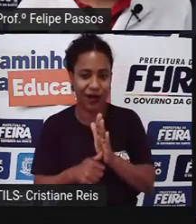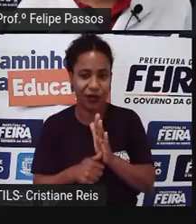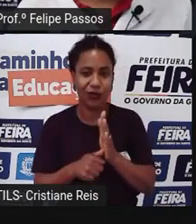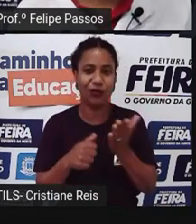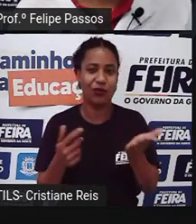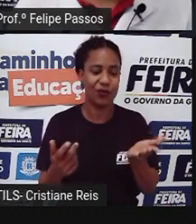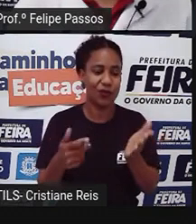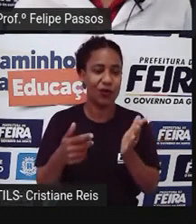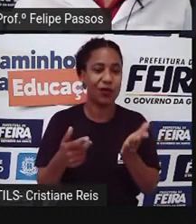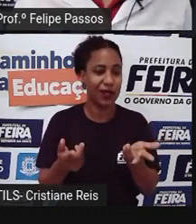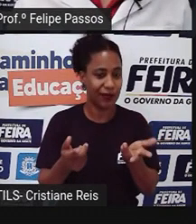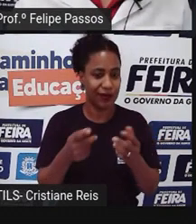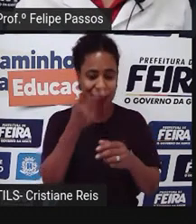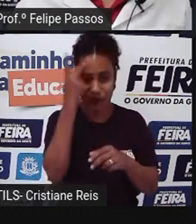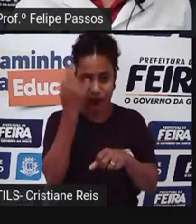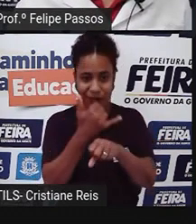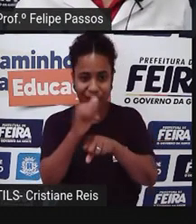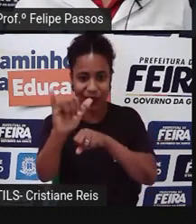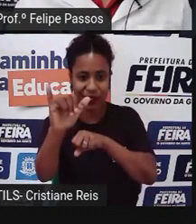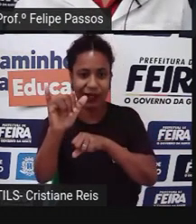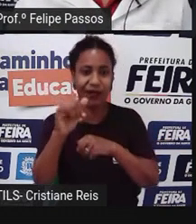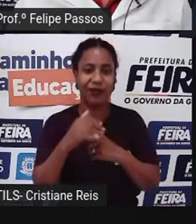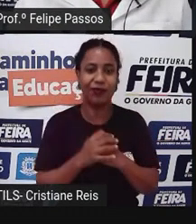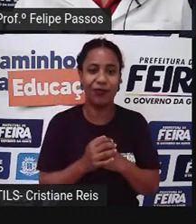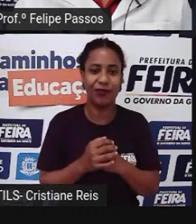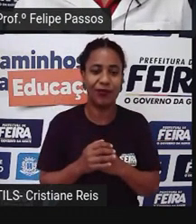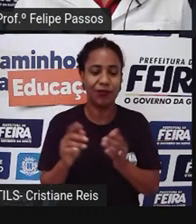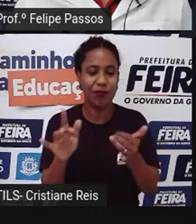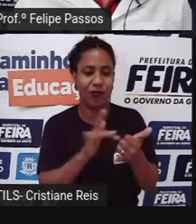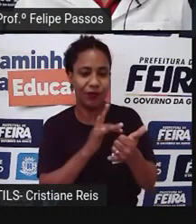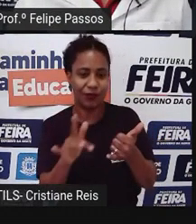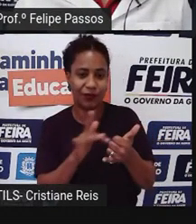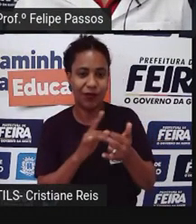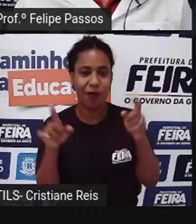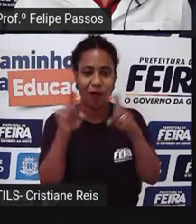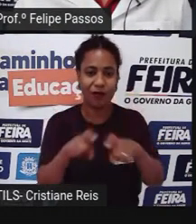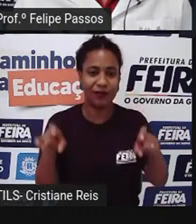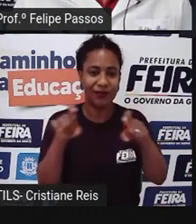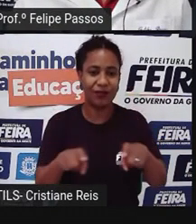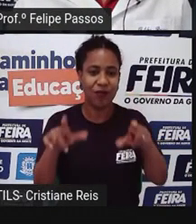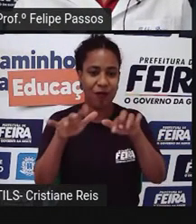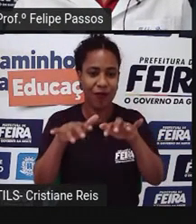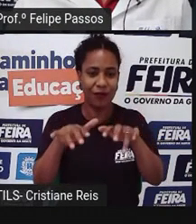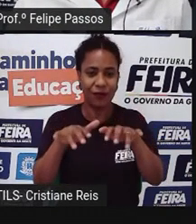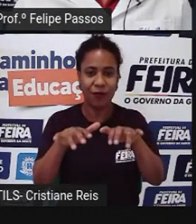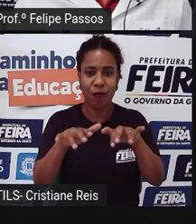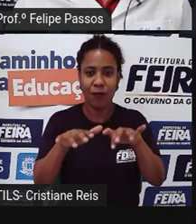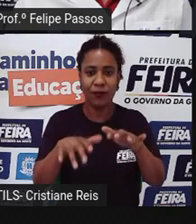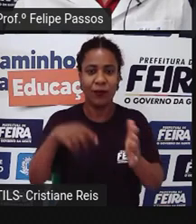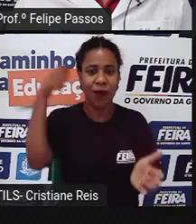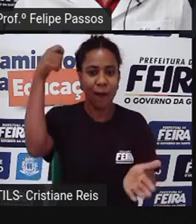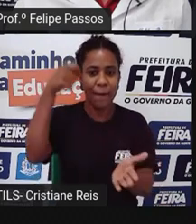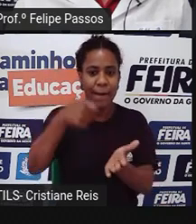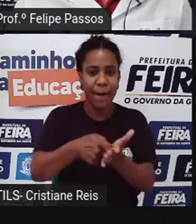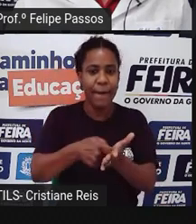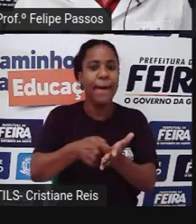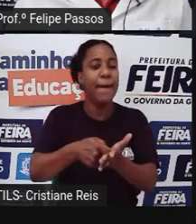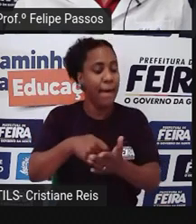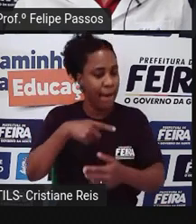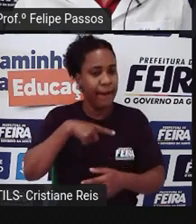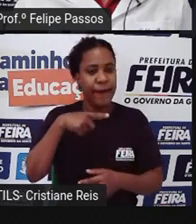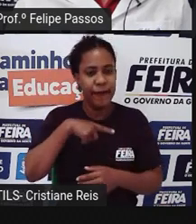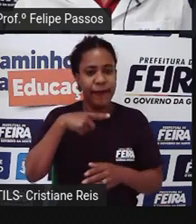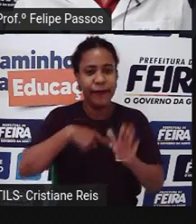praticados com o uso de dispositivos eletrônicos, como celulares, computadores e tablets, passarão a ser punidos com penas mais